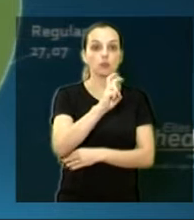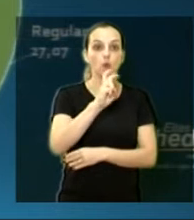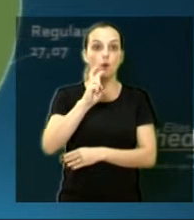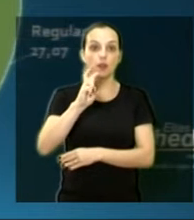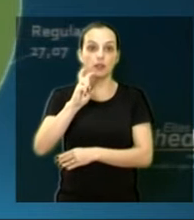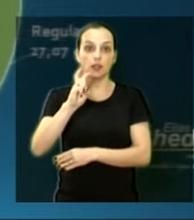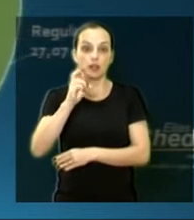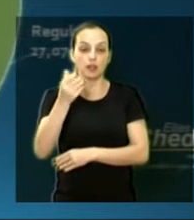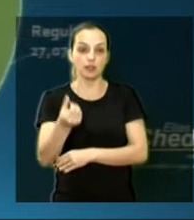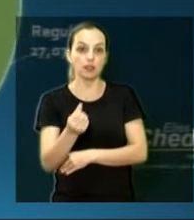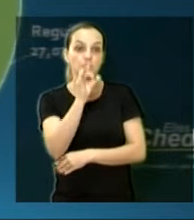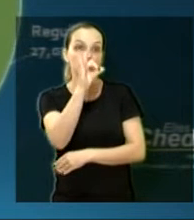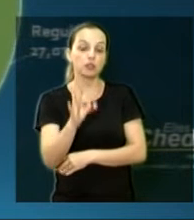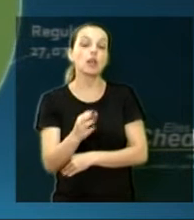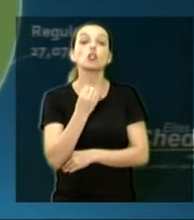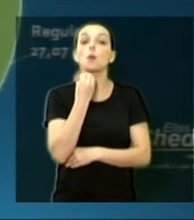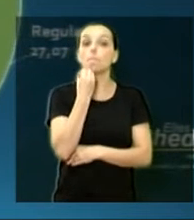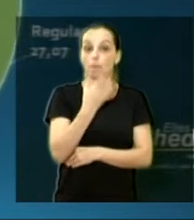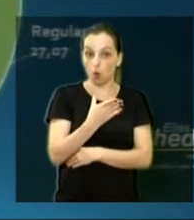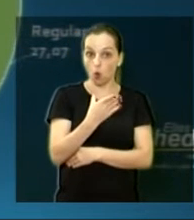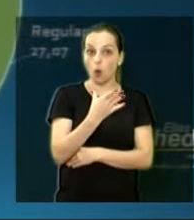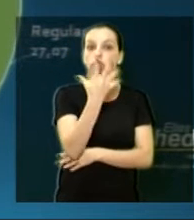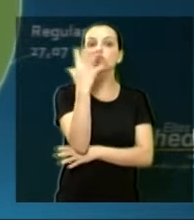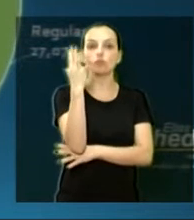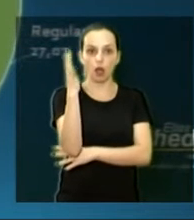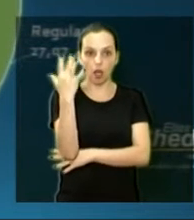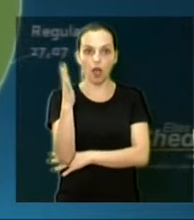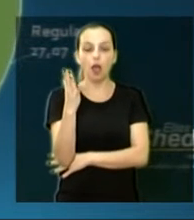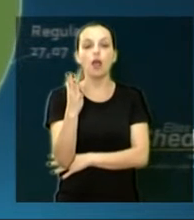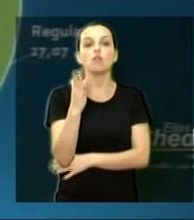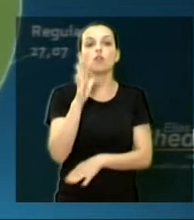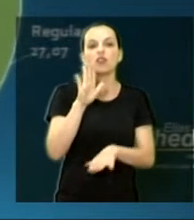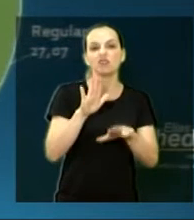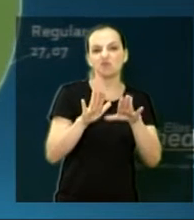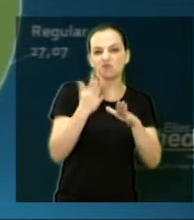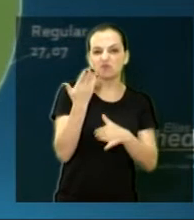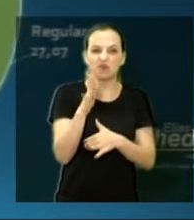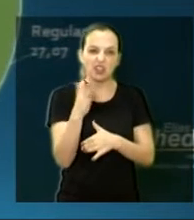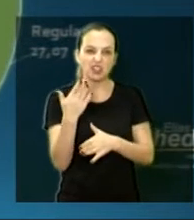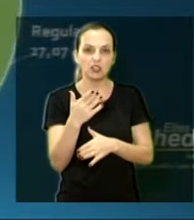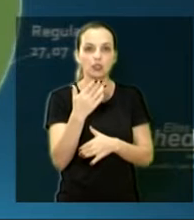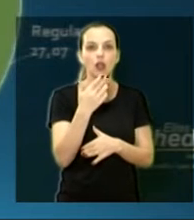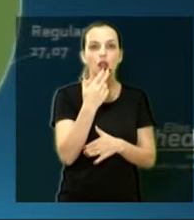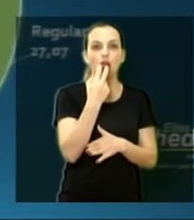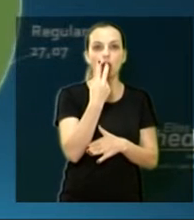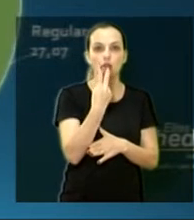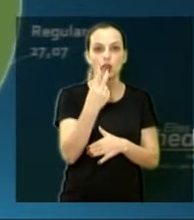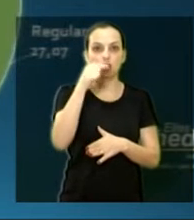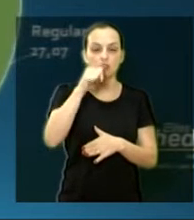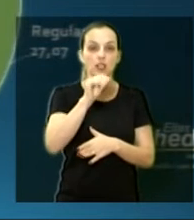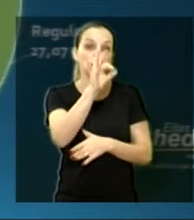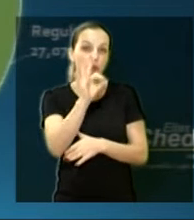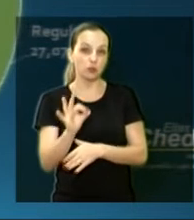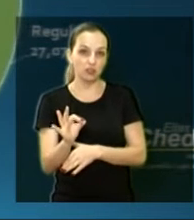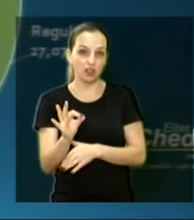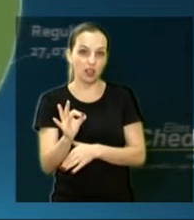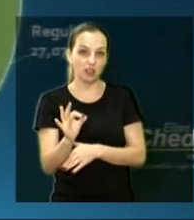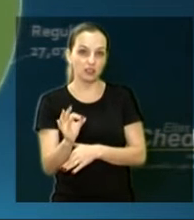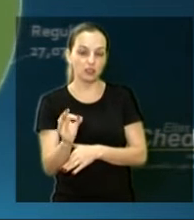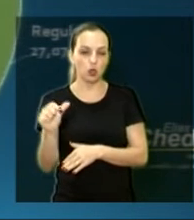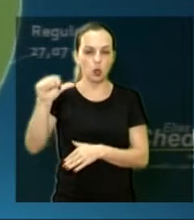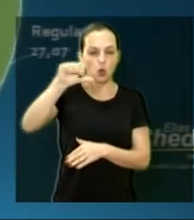foi considerada boas, regular 27%, ruim não está com valor lá,